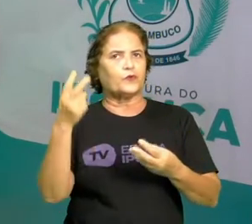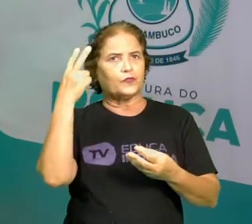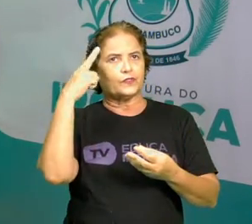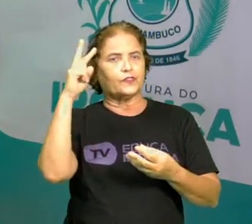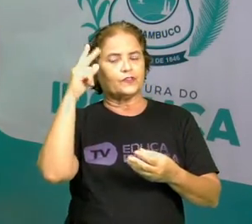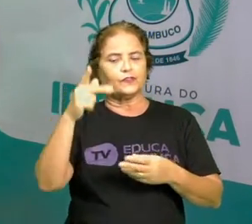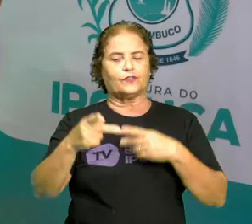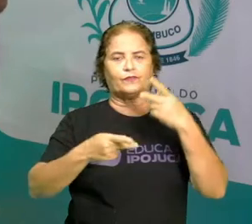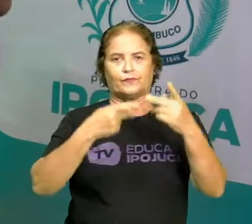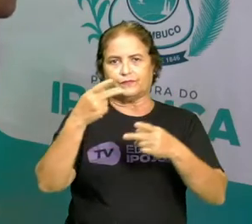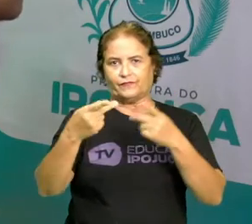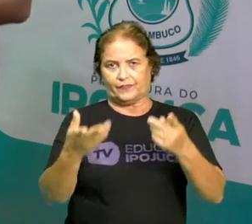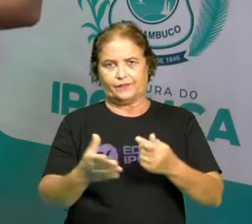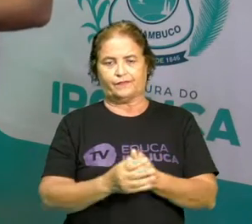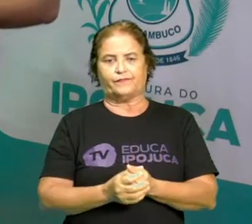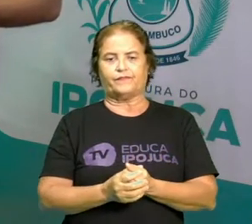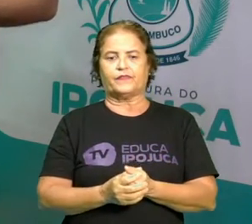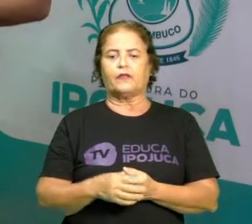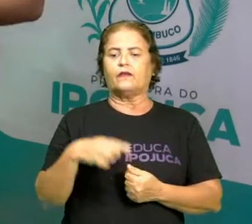um aprendizado.